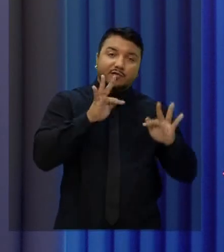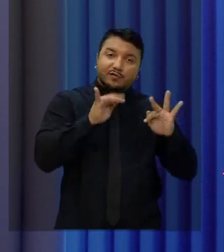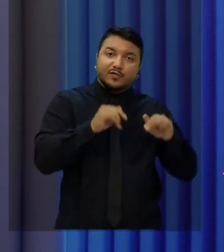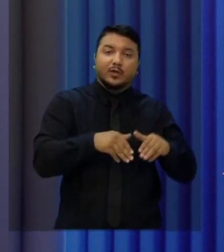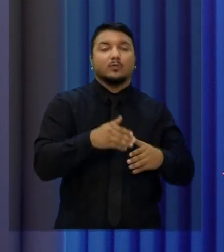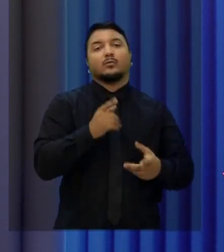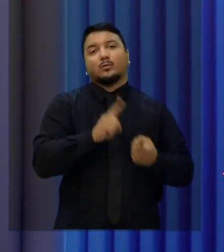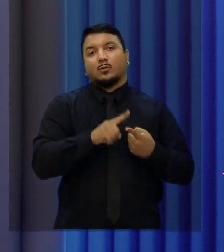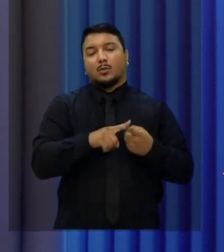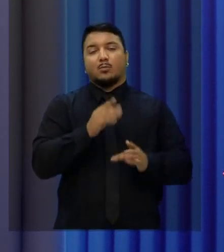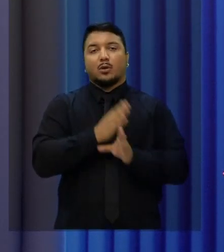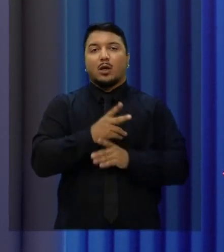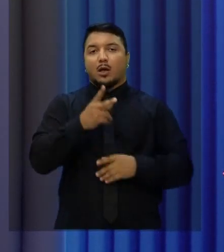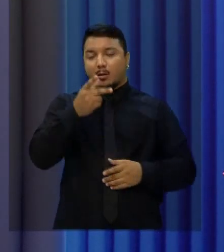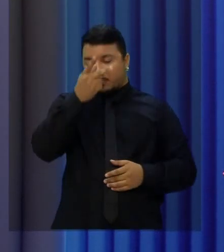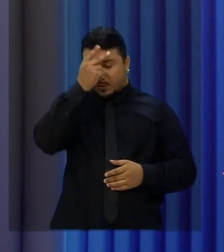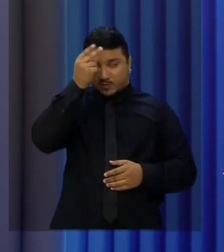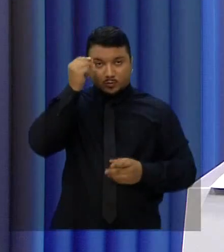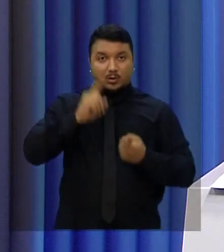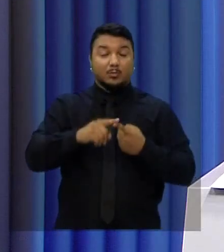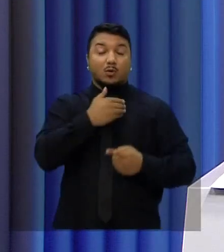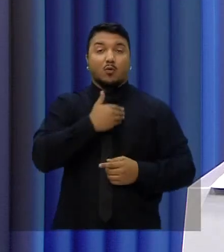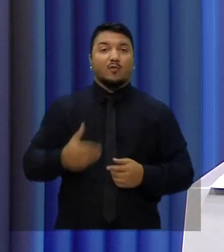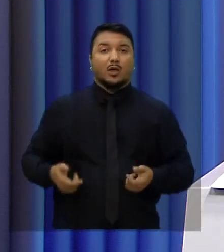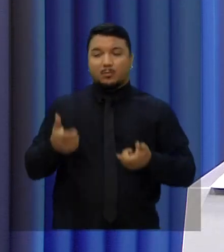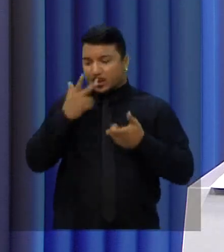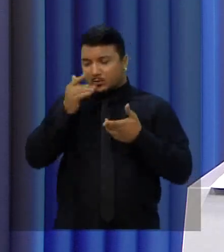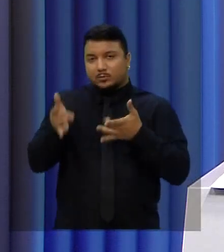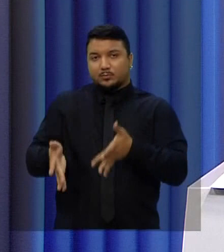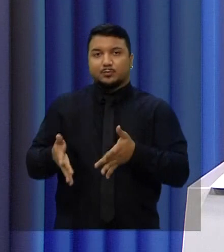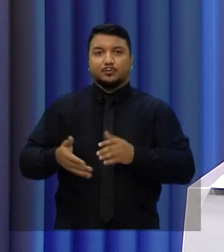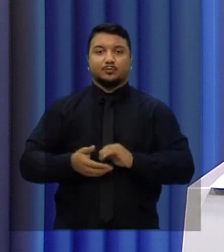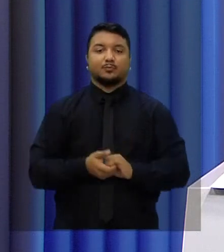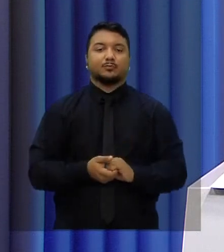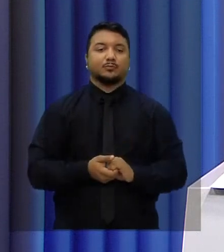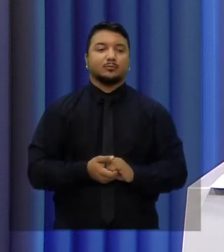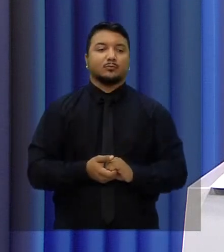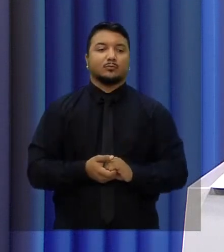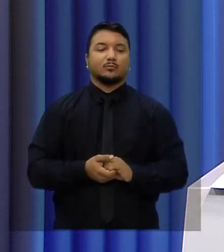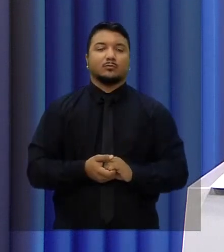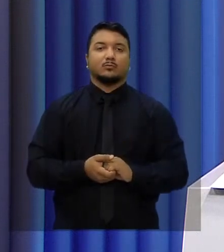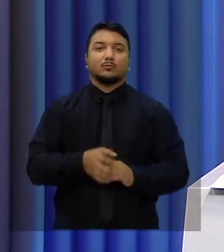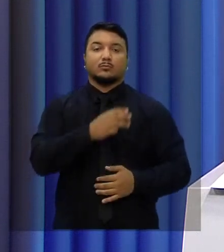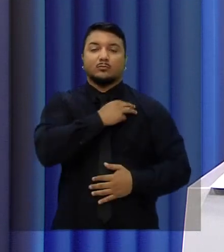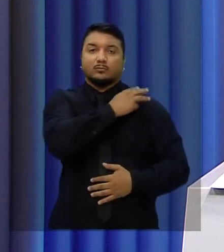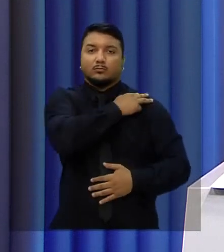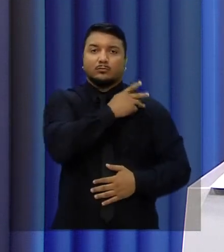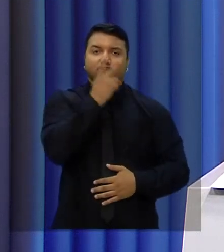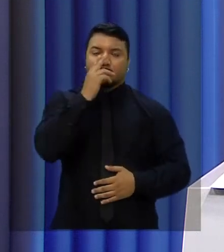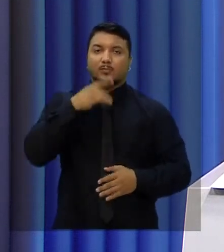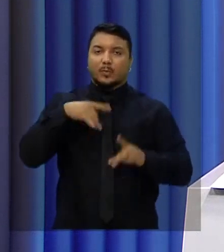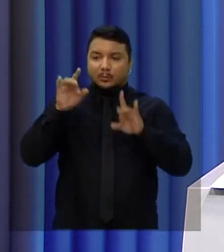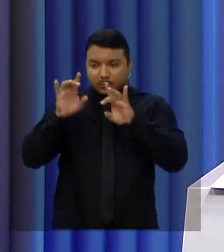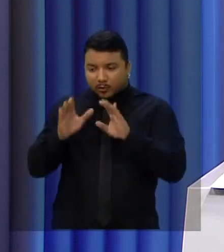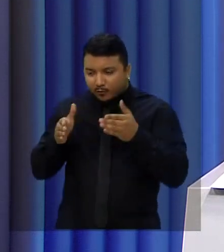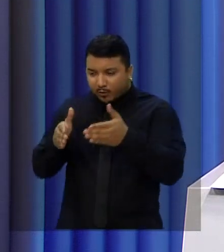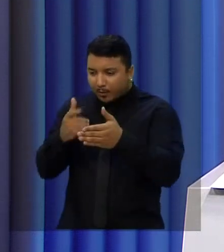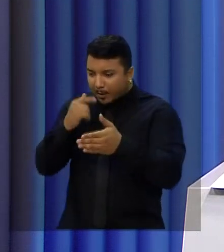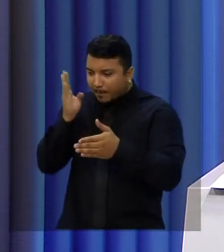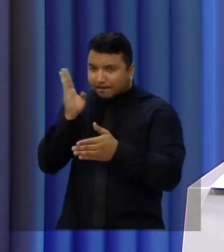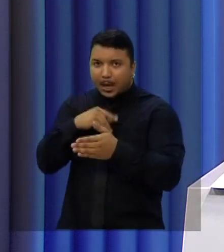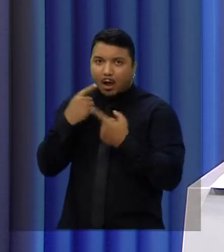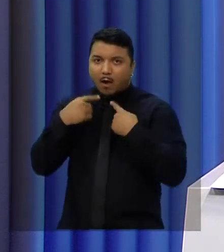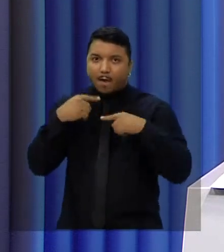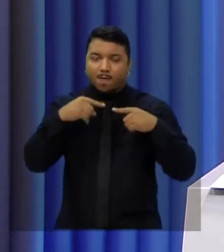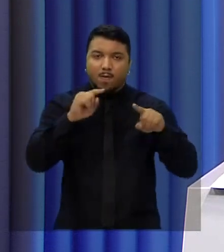abandono da Prefeitura e do Governo do Estado. O capitão se especializou em falar mal, mas fazer que é bom são